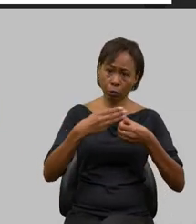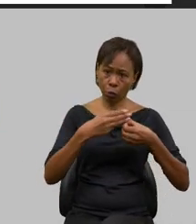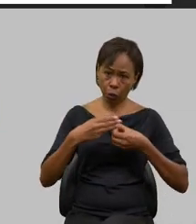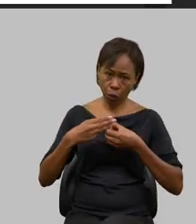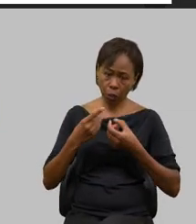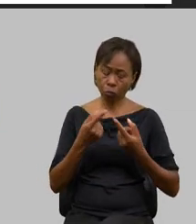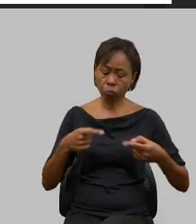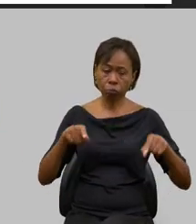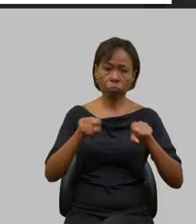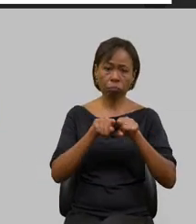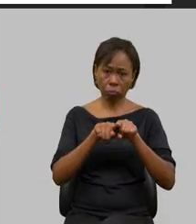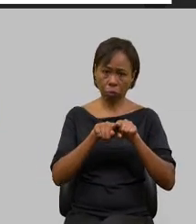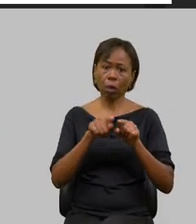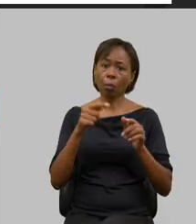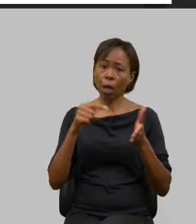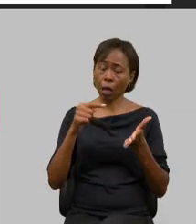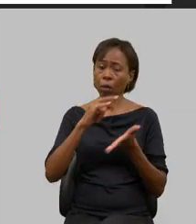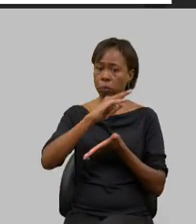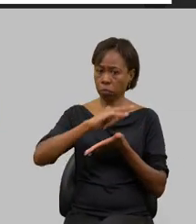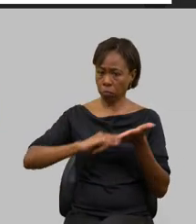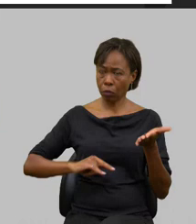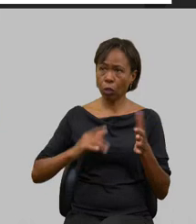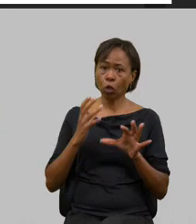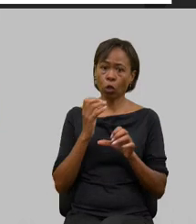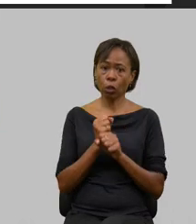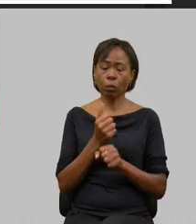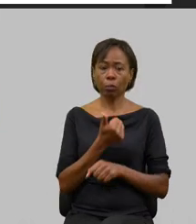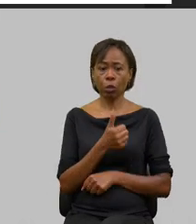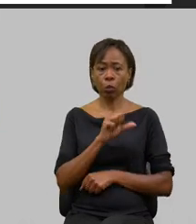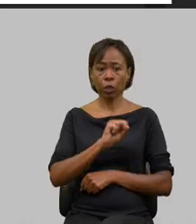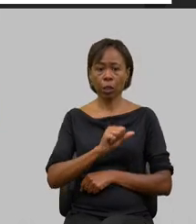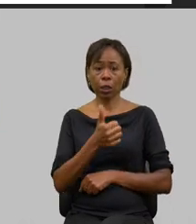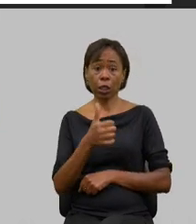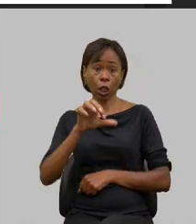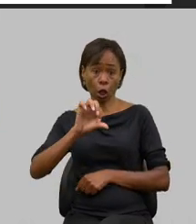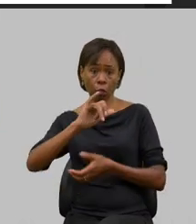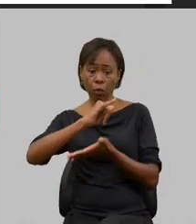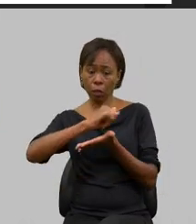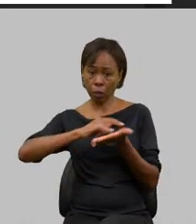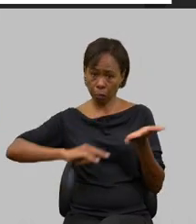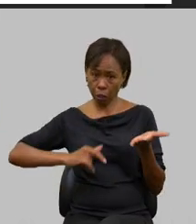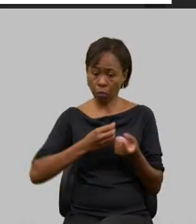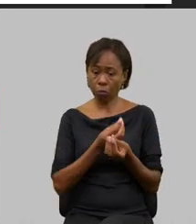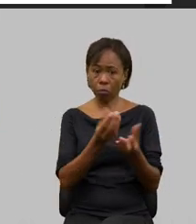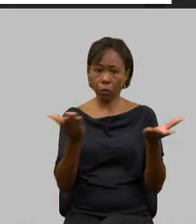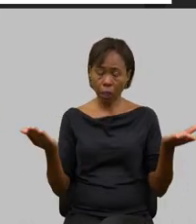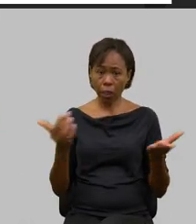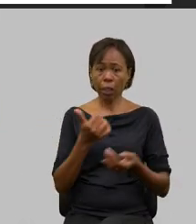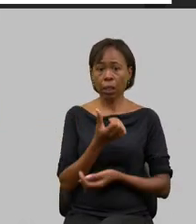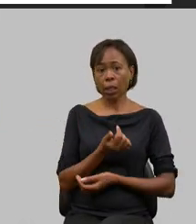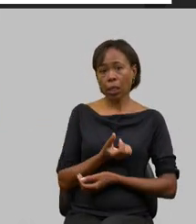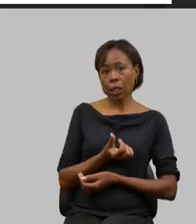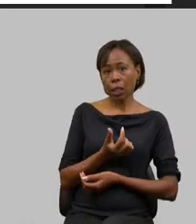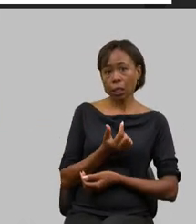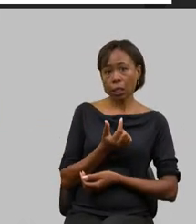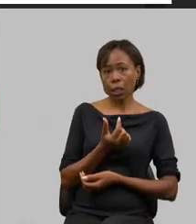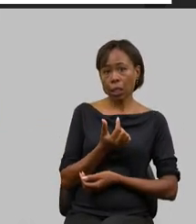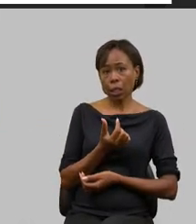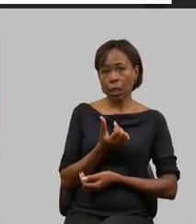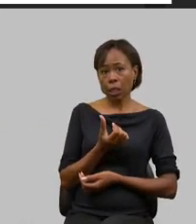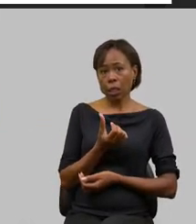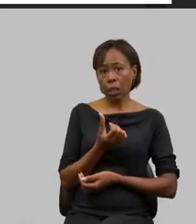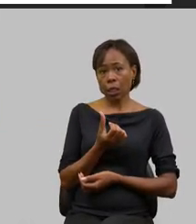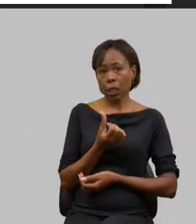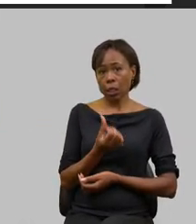esse programa são 1.819 títulos entregues em 64 municípios em 2023 918